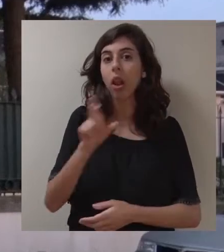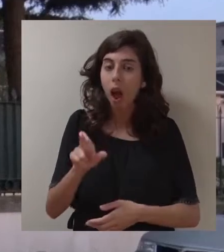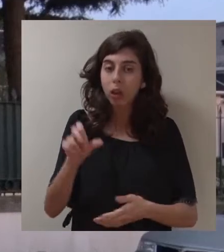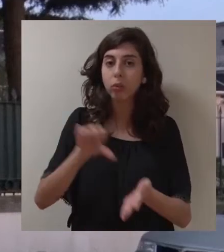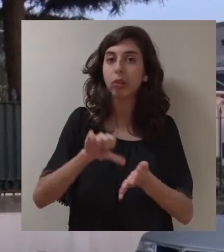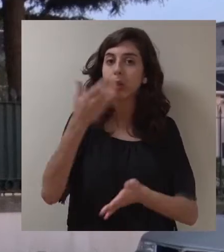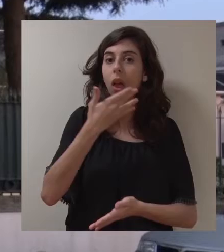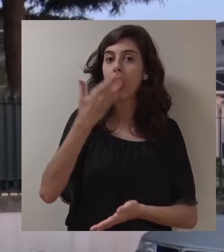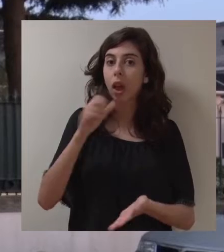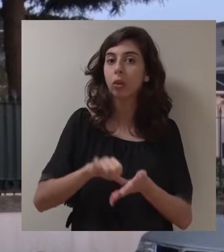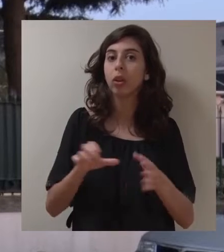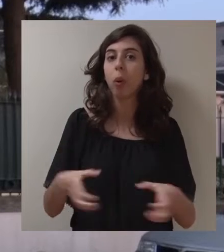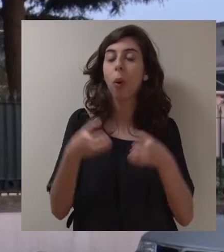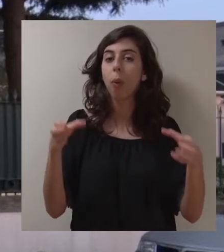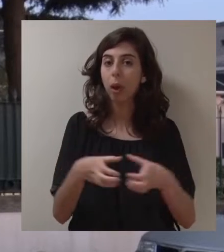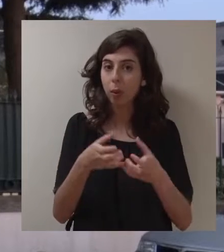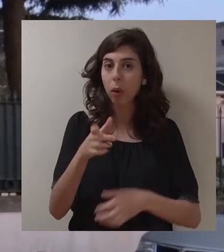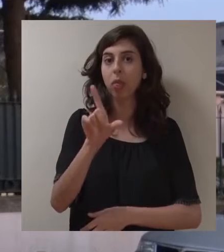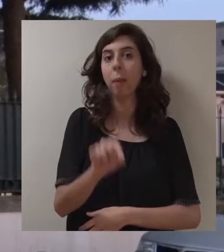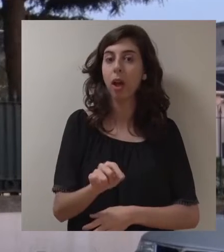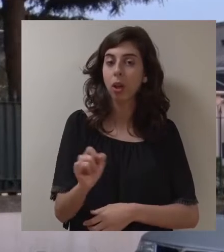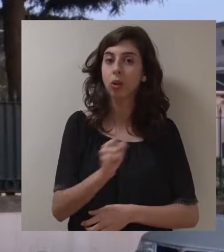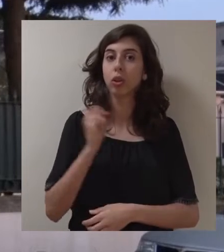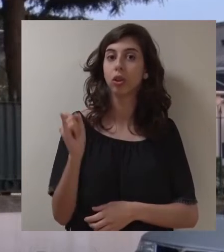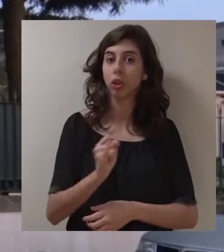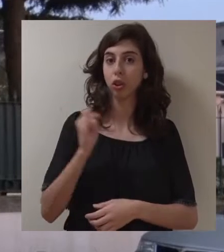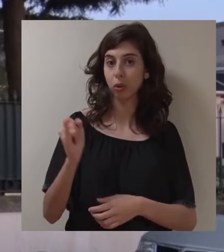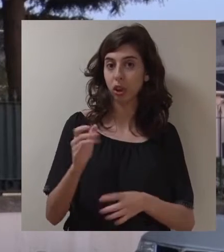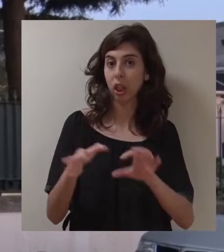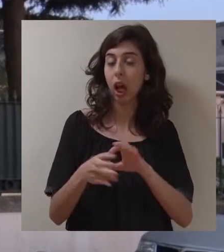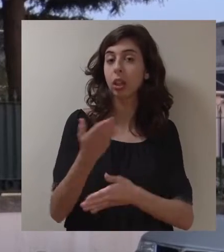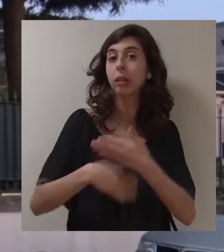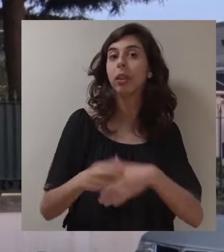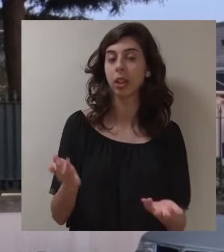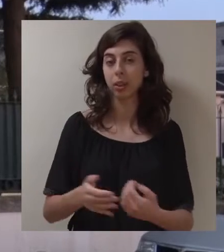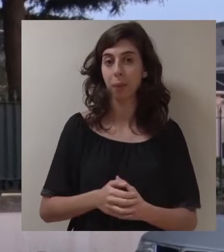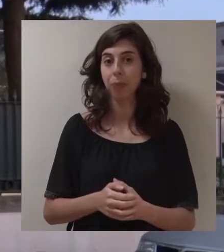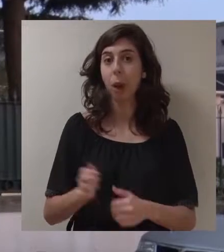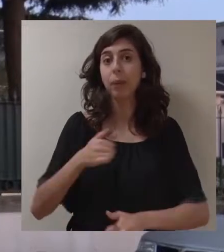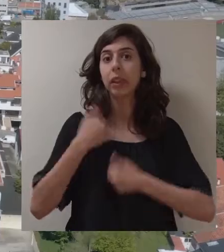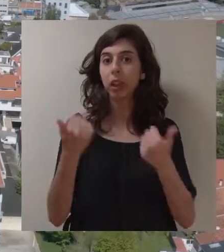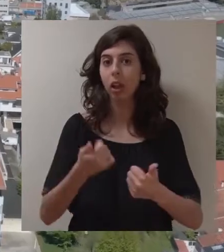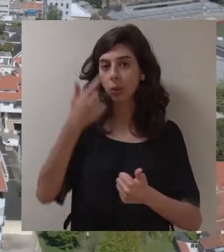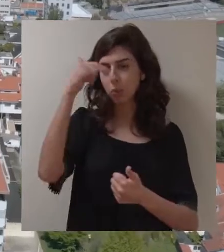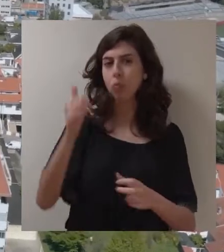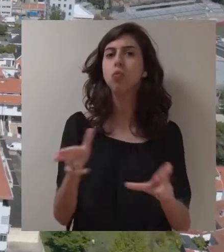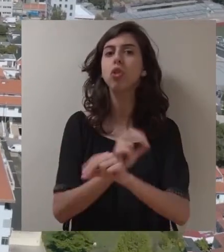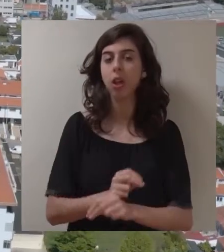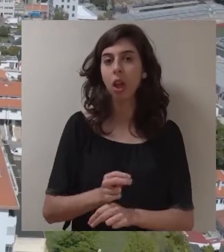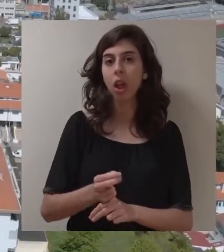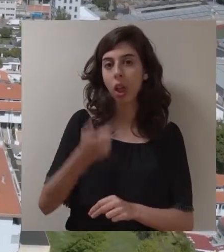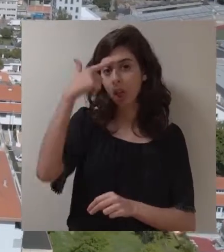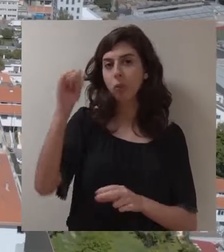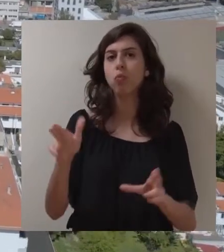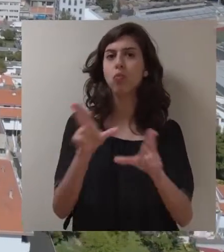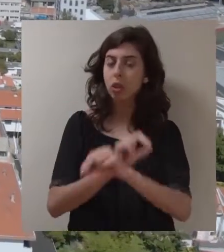lares, com os centros de dia, os centros de convívio, também com as instituições que tratam da área da deficiência. E uma cidade que inova. Uma cidade